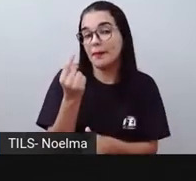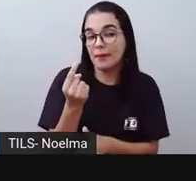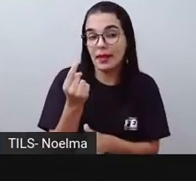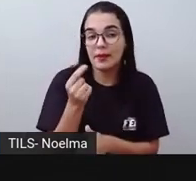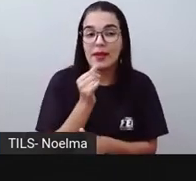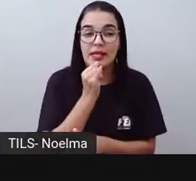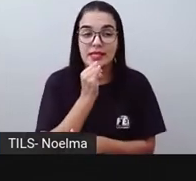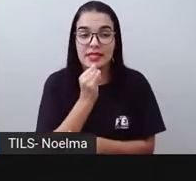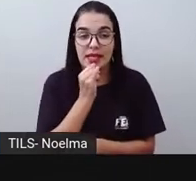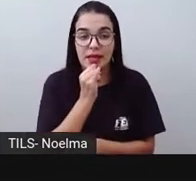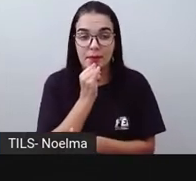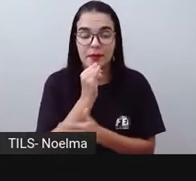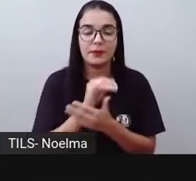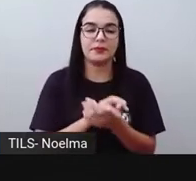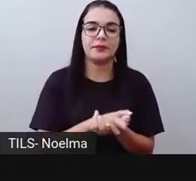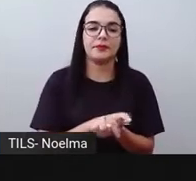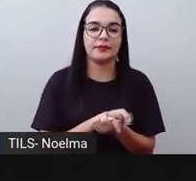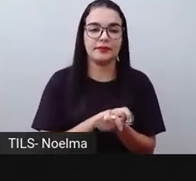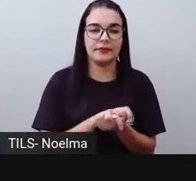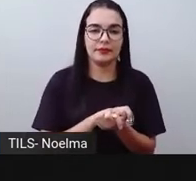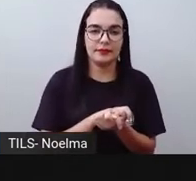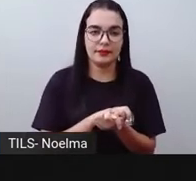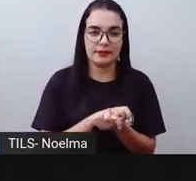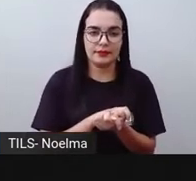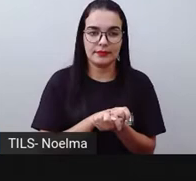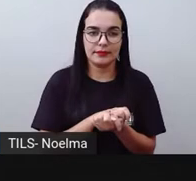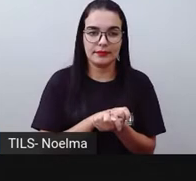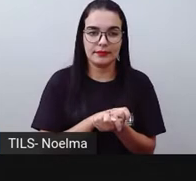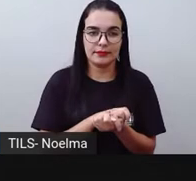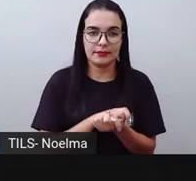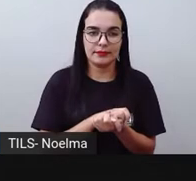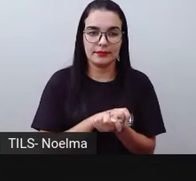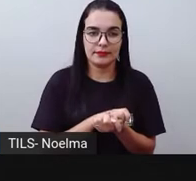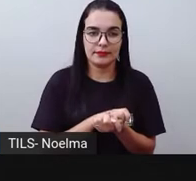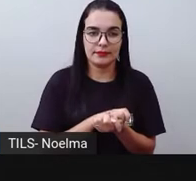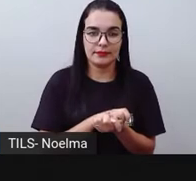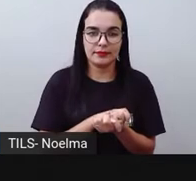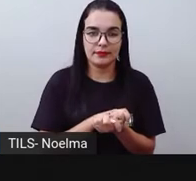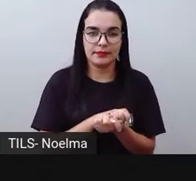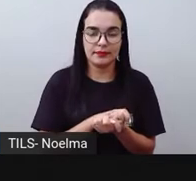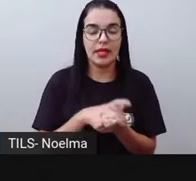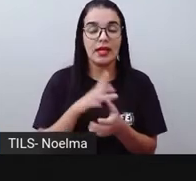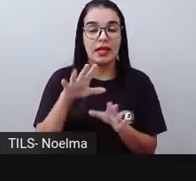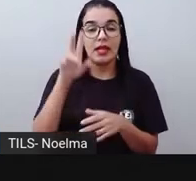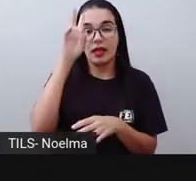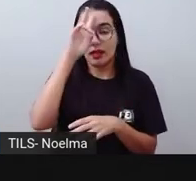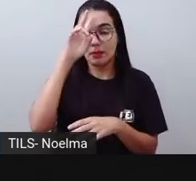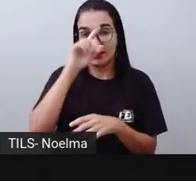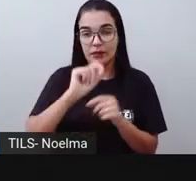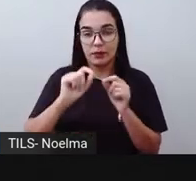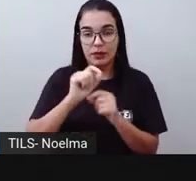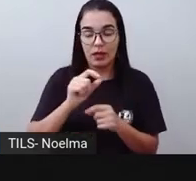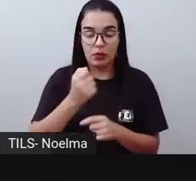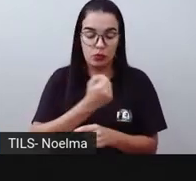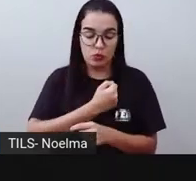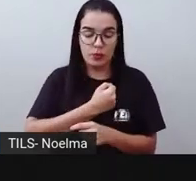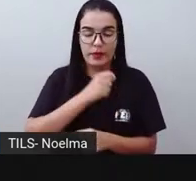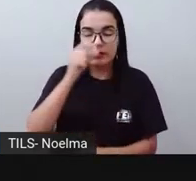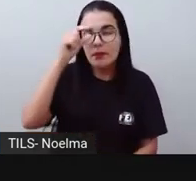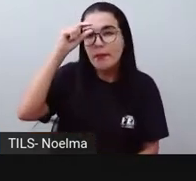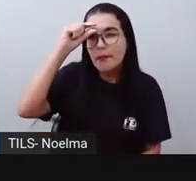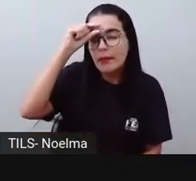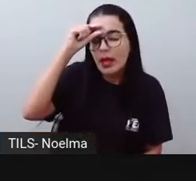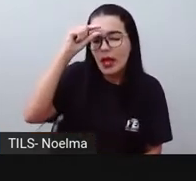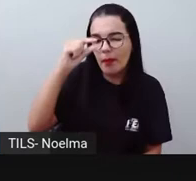realizar a adição, né? Dos números maiores. Lembrando que dos números menores até lentamente a gente consegue